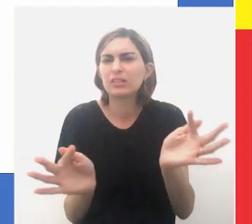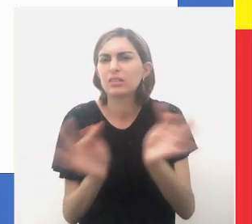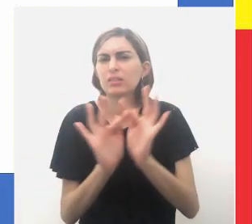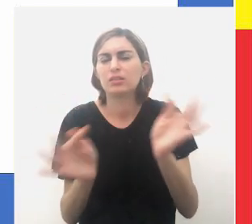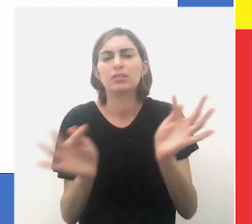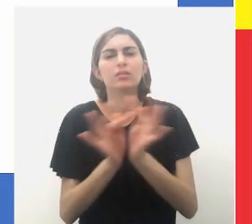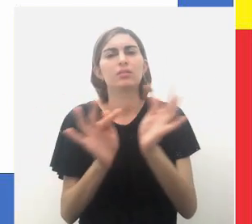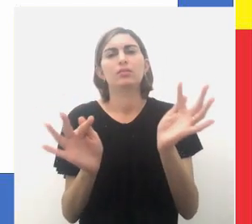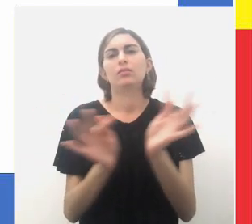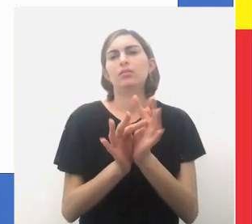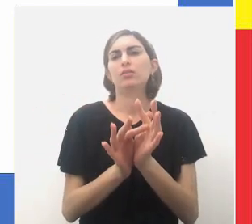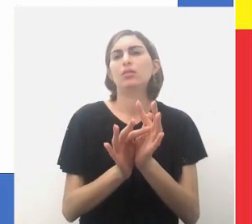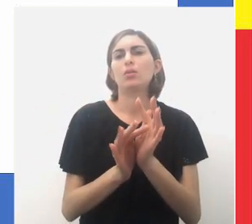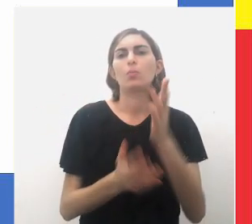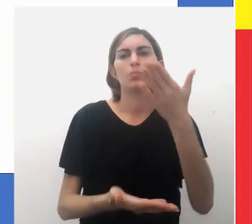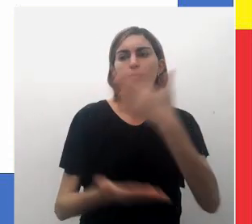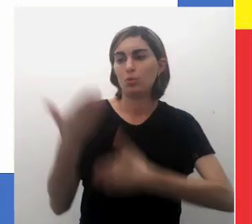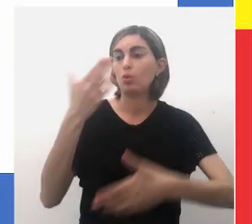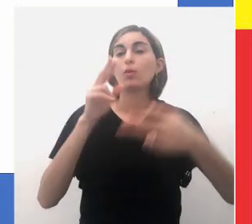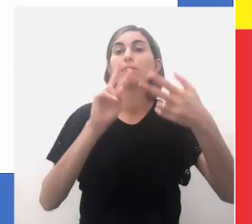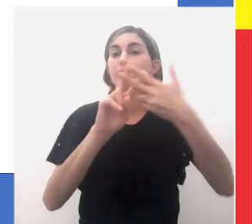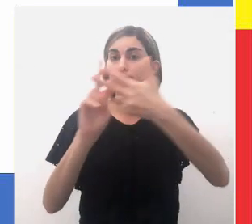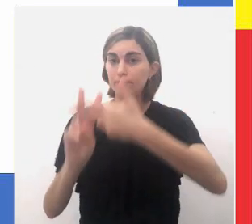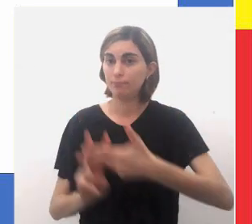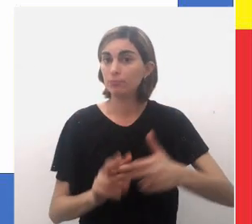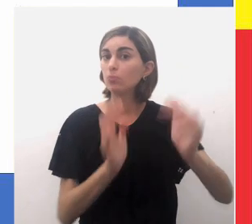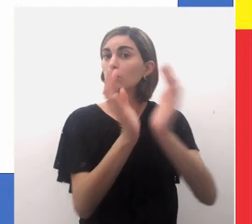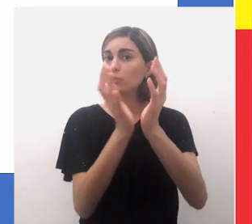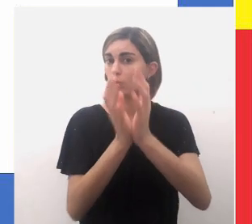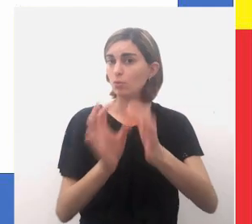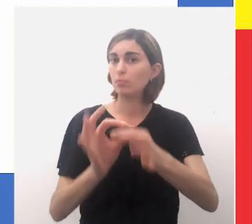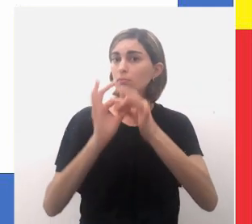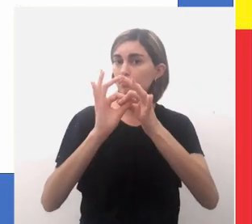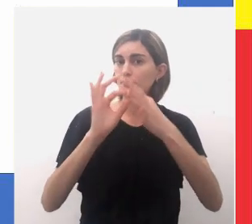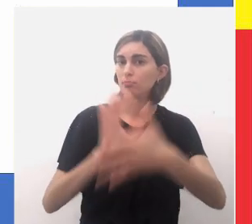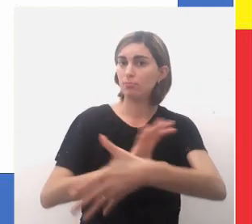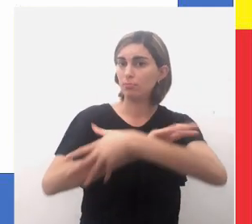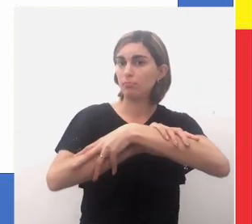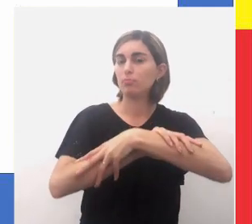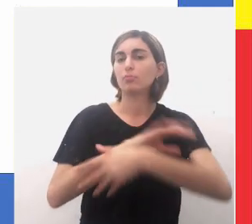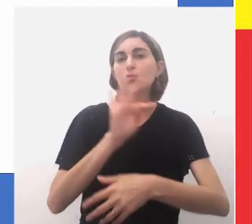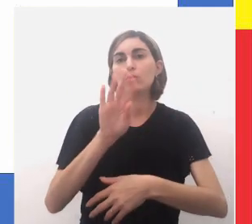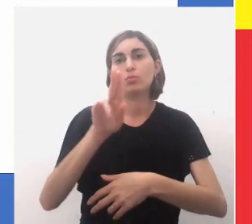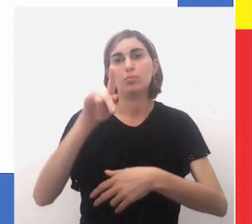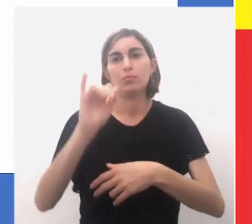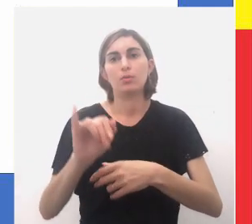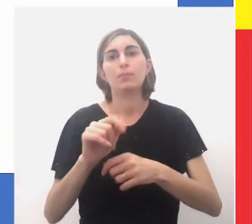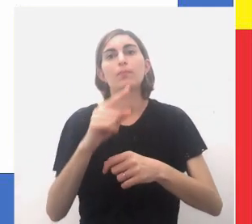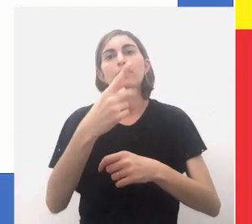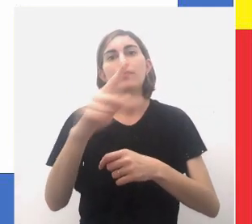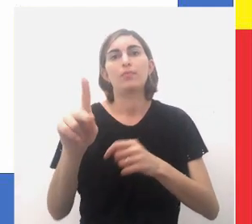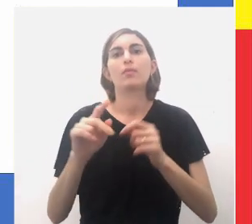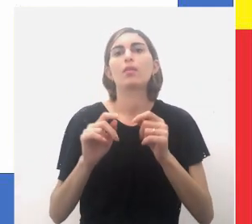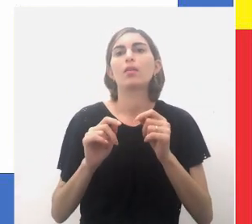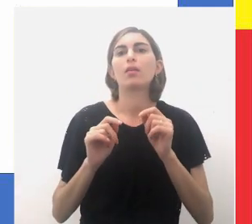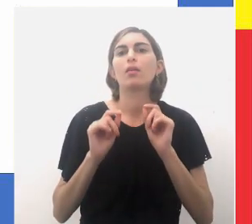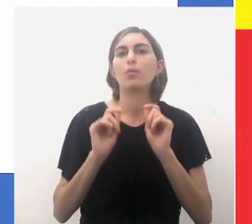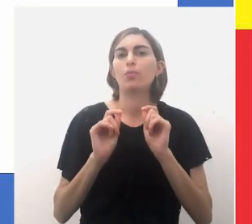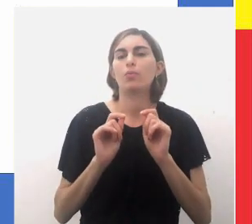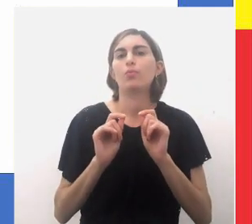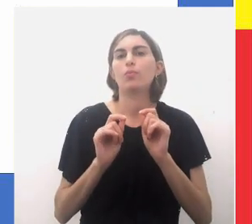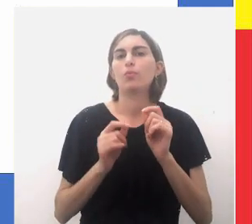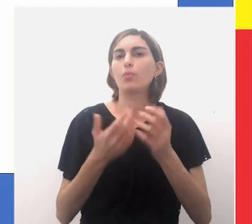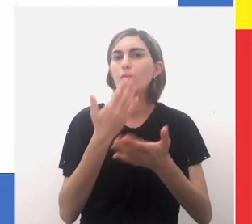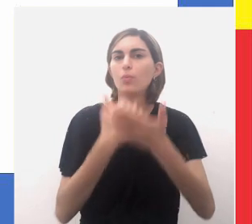por prisioneiros dos grupos aliados do PIR, que seriam